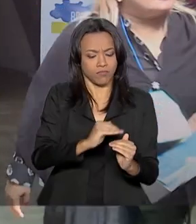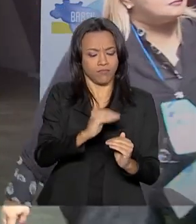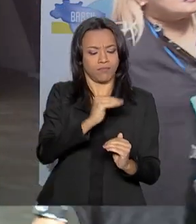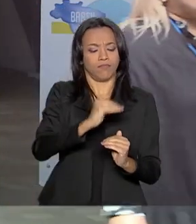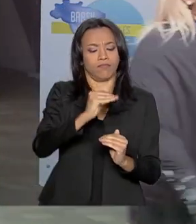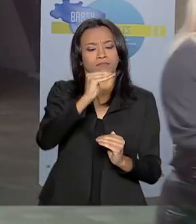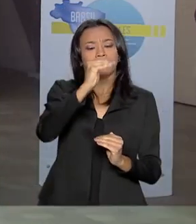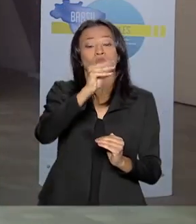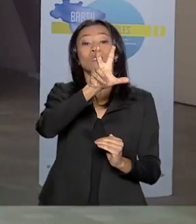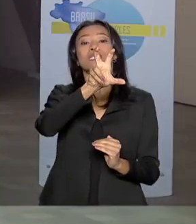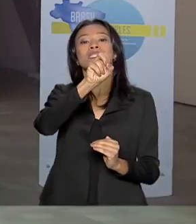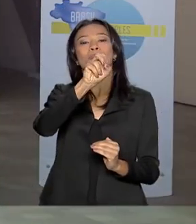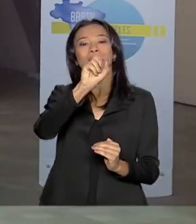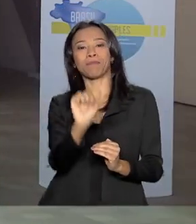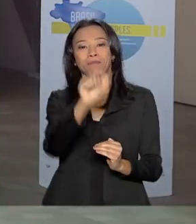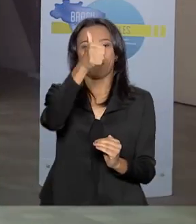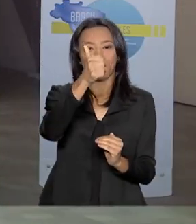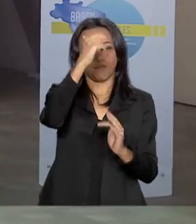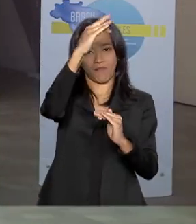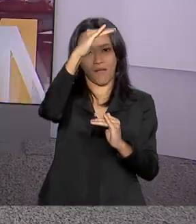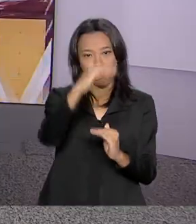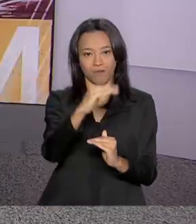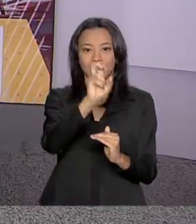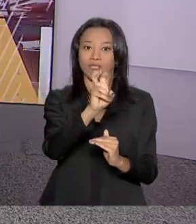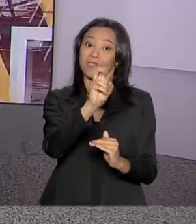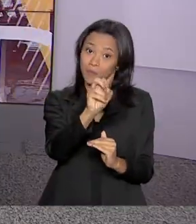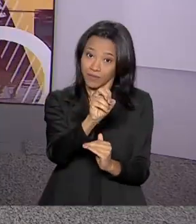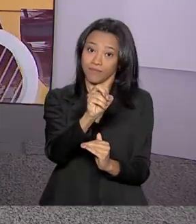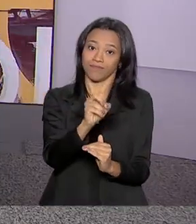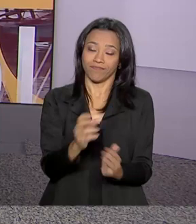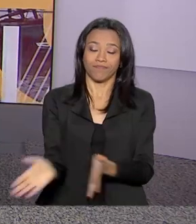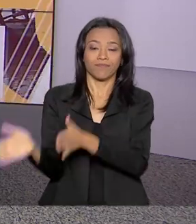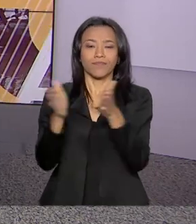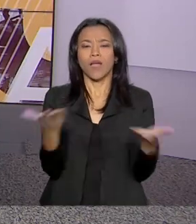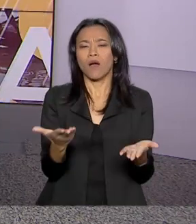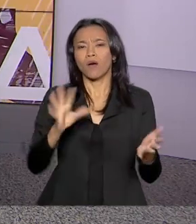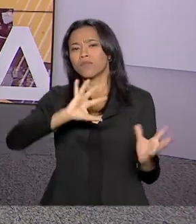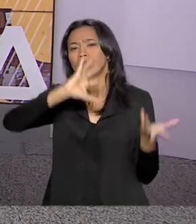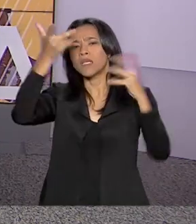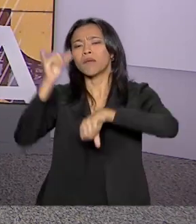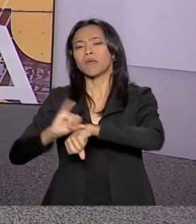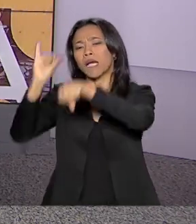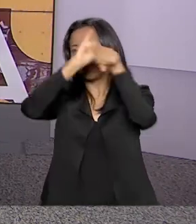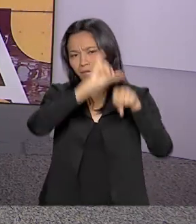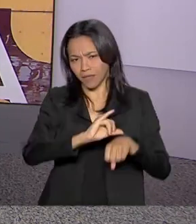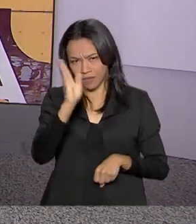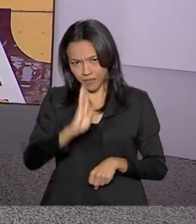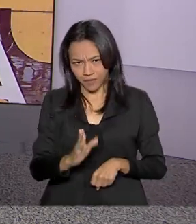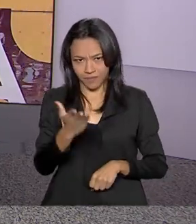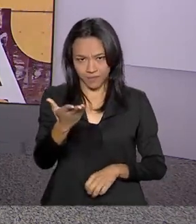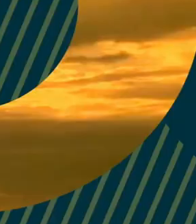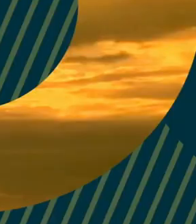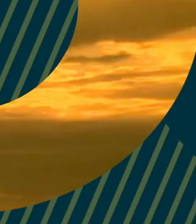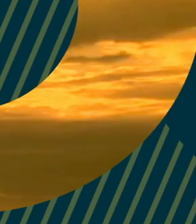fique entre os 50 primeiros do ranking. Hora de saber como fica o tempo em algumas capitais.